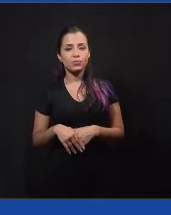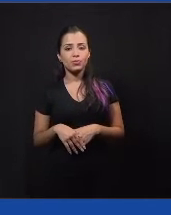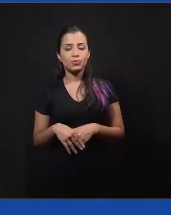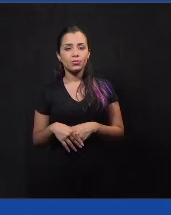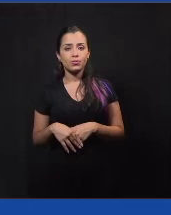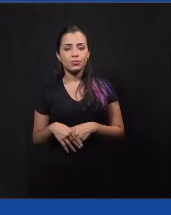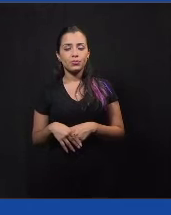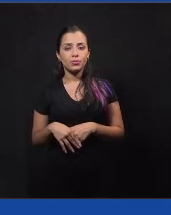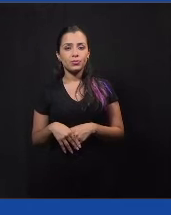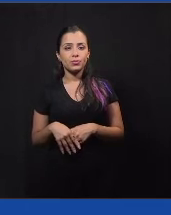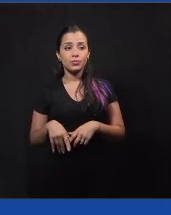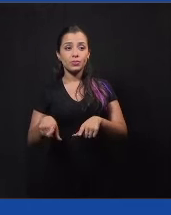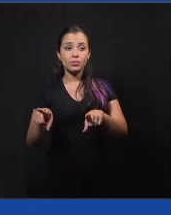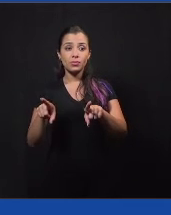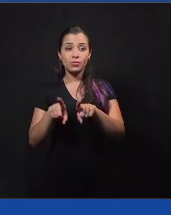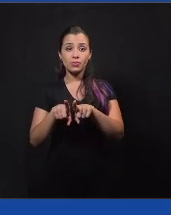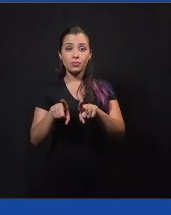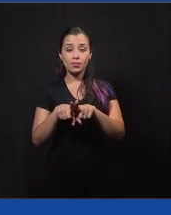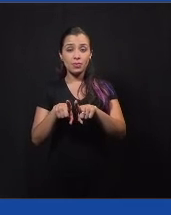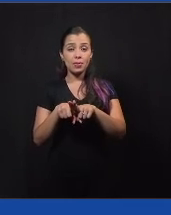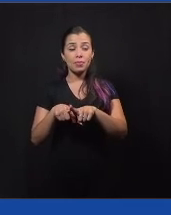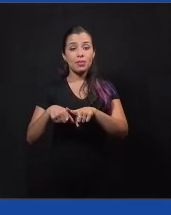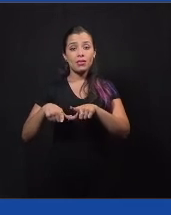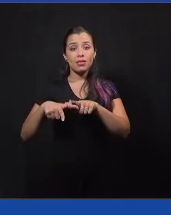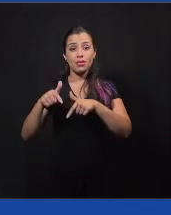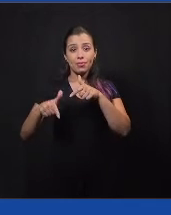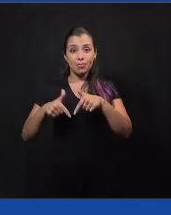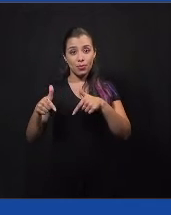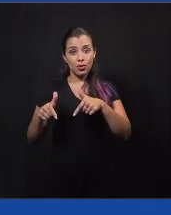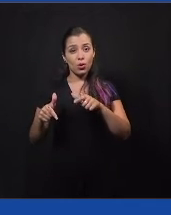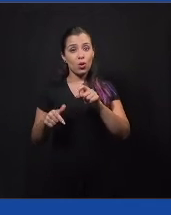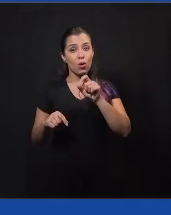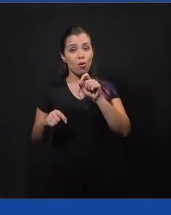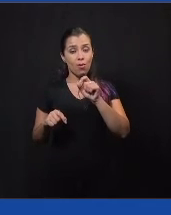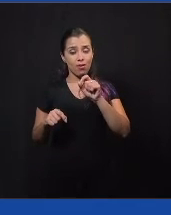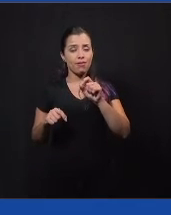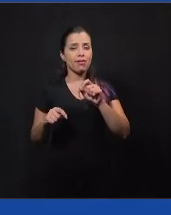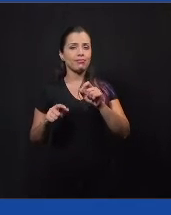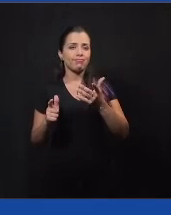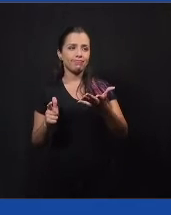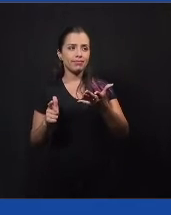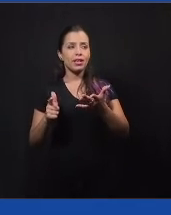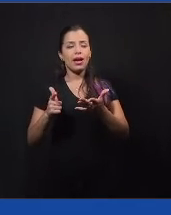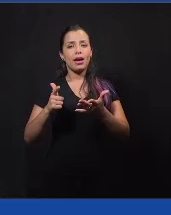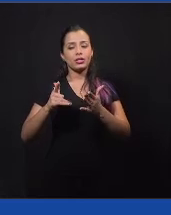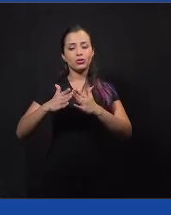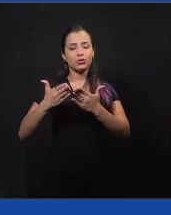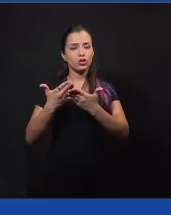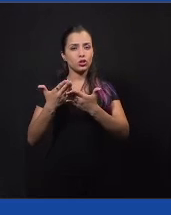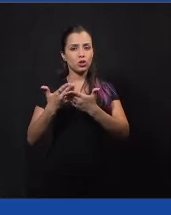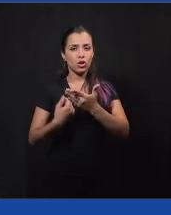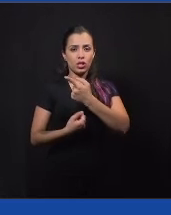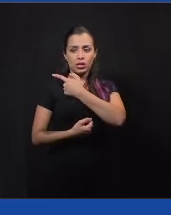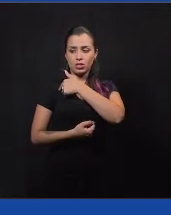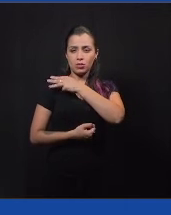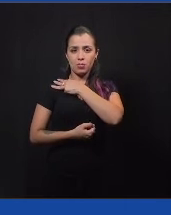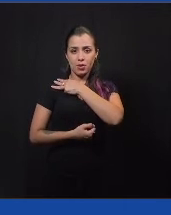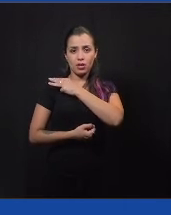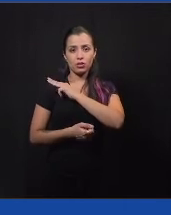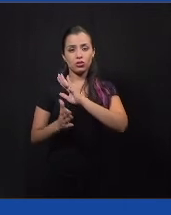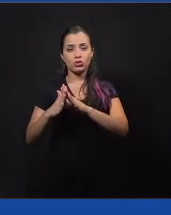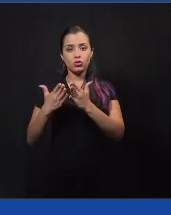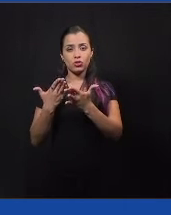E, além disso, a gente trabalhou também com uma escola lá, uma escola de ensino médio chamada Escola Estadual Santo Antônio,